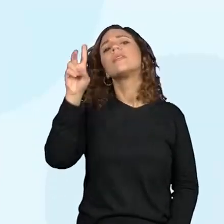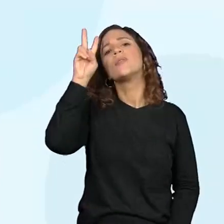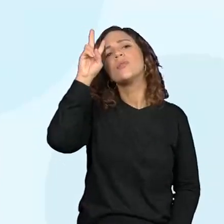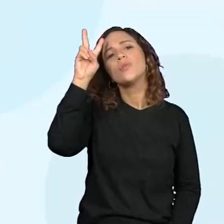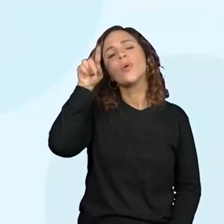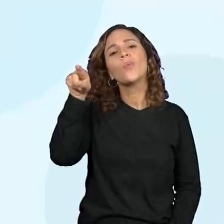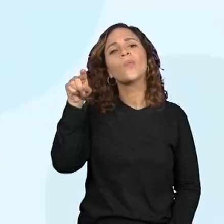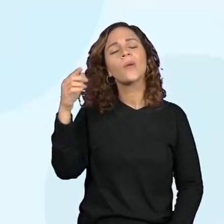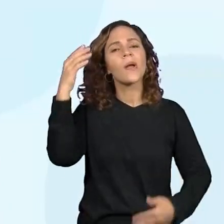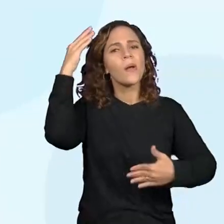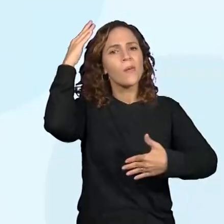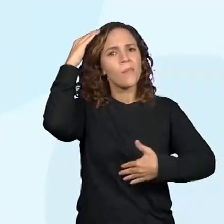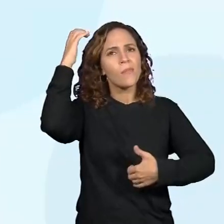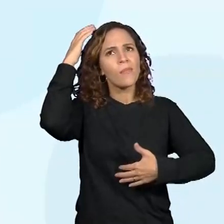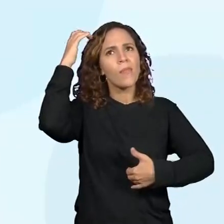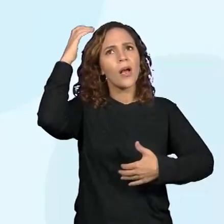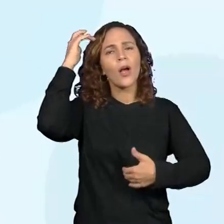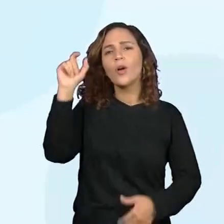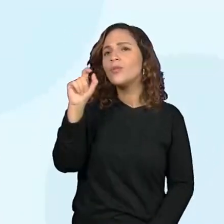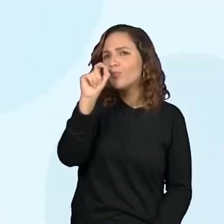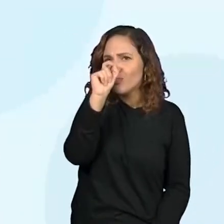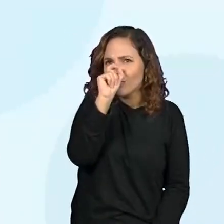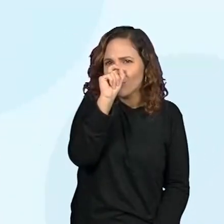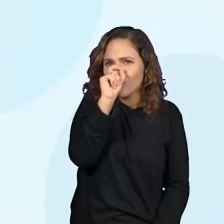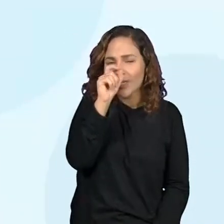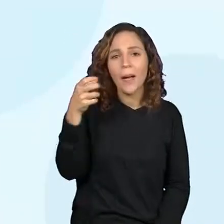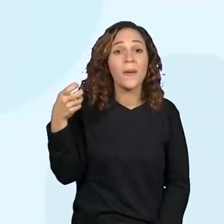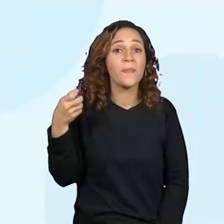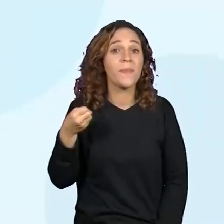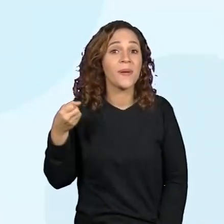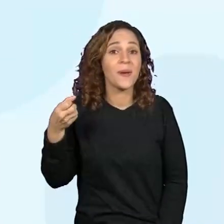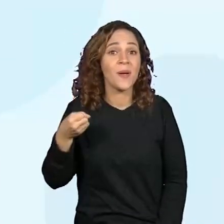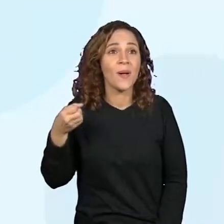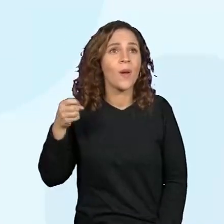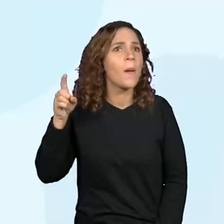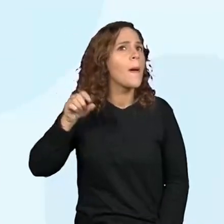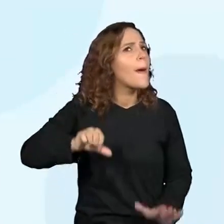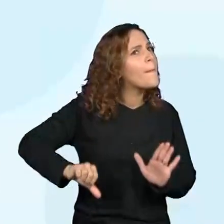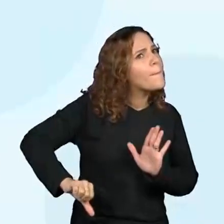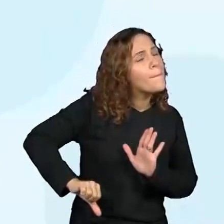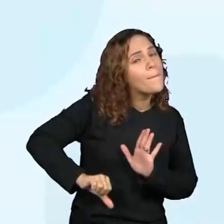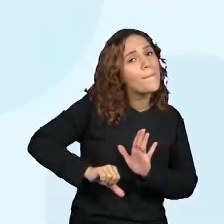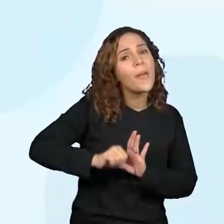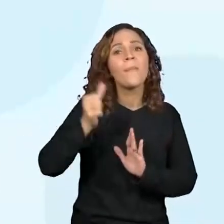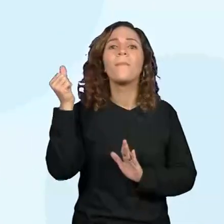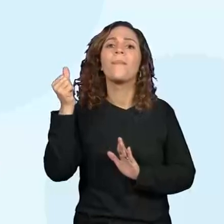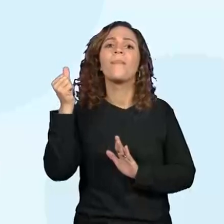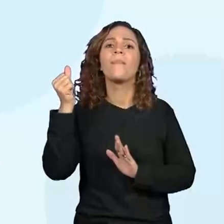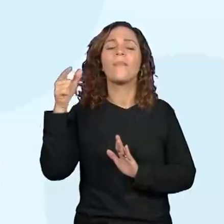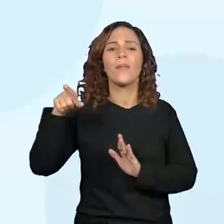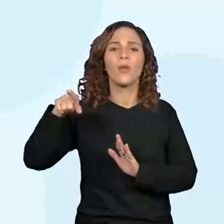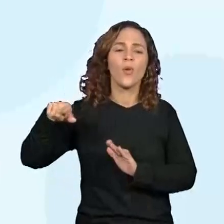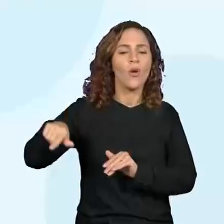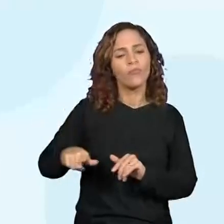macaquinho de nariz branco que fez a primeira viagem à lua.